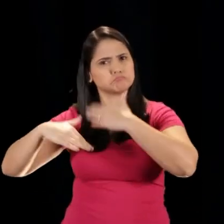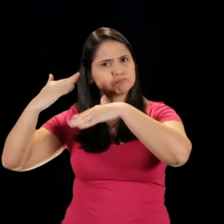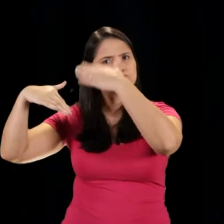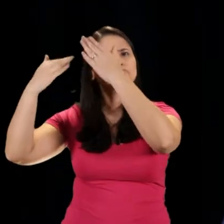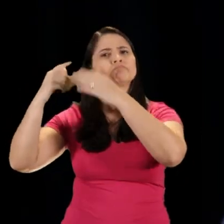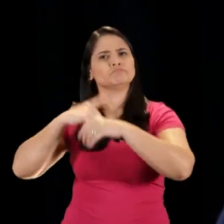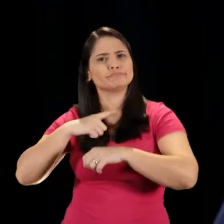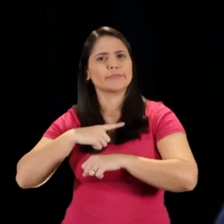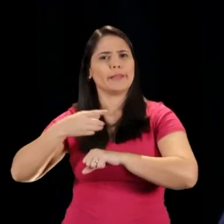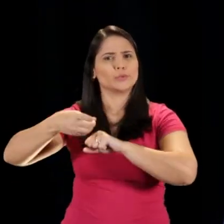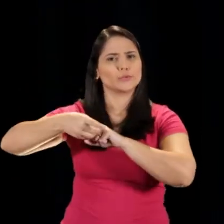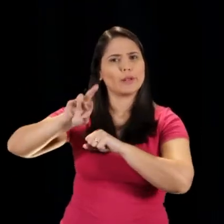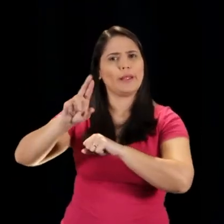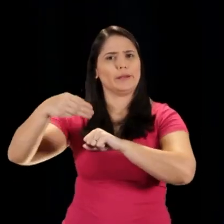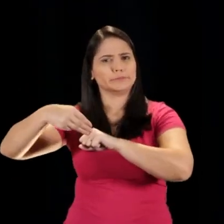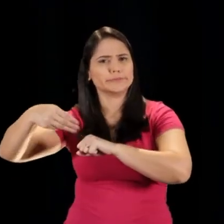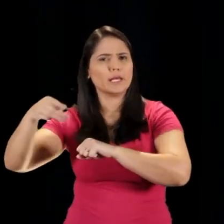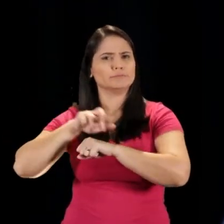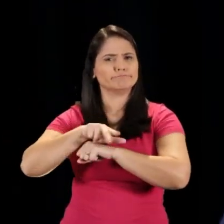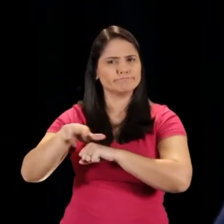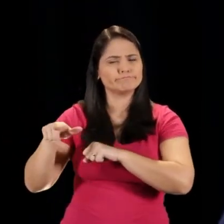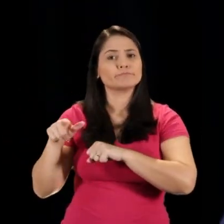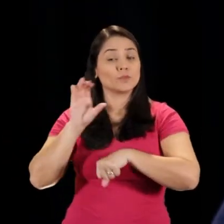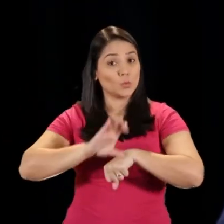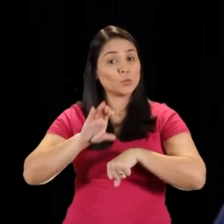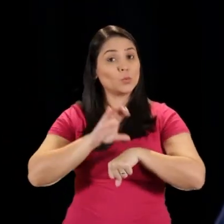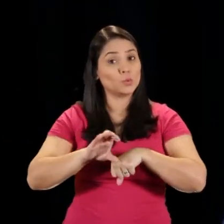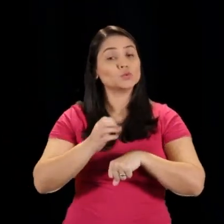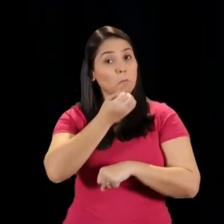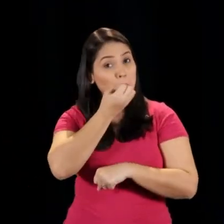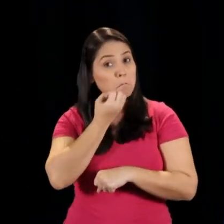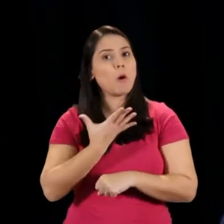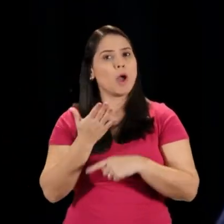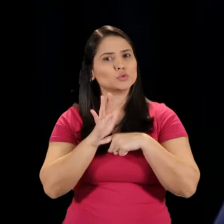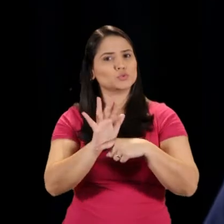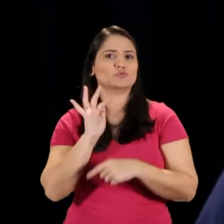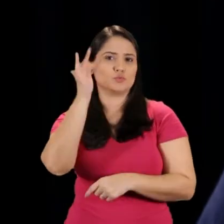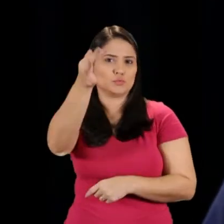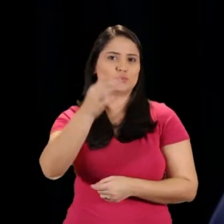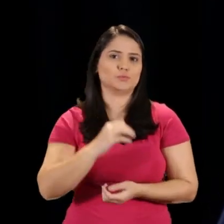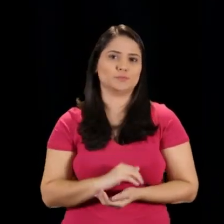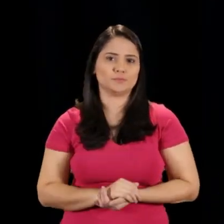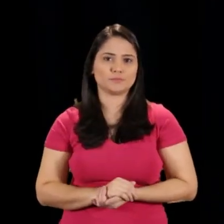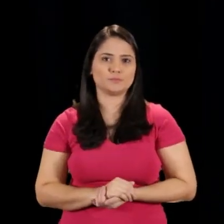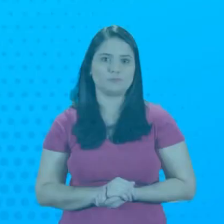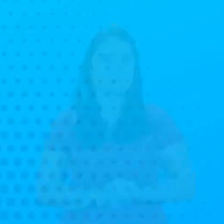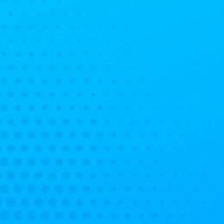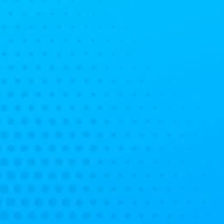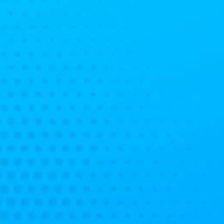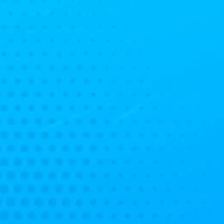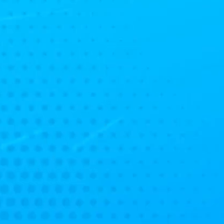dos professores muito bem capacitados, com doutorado, mestrado. É um curso, assim, que você realmente pode ter tudo para dar certo.